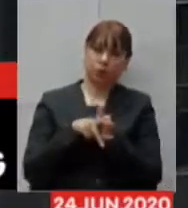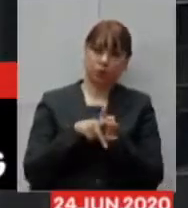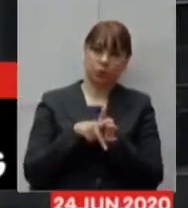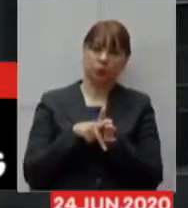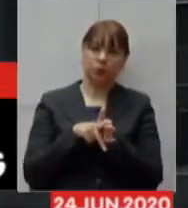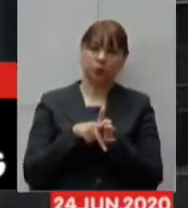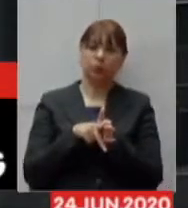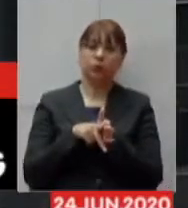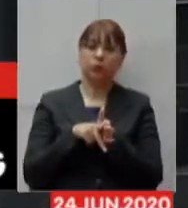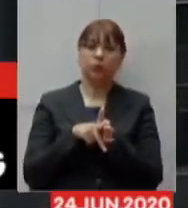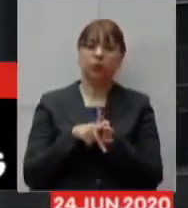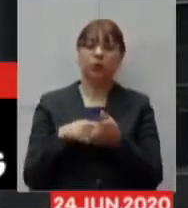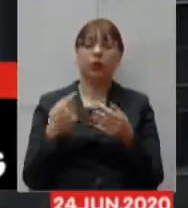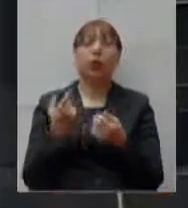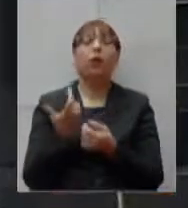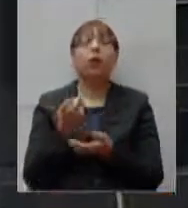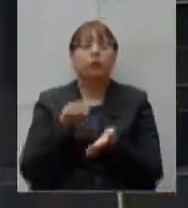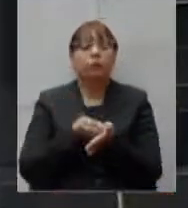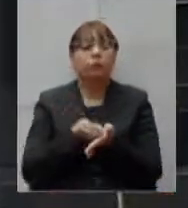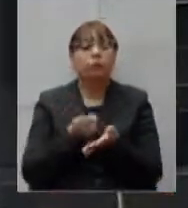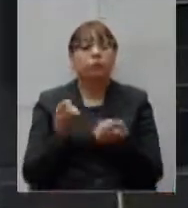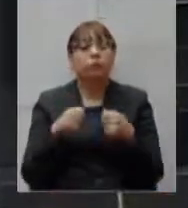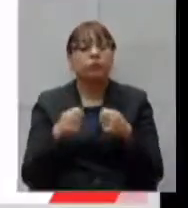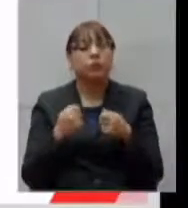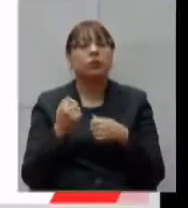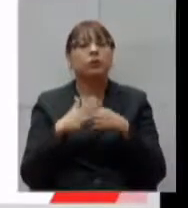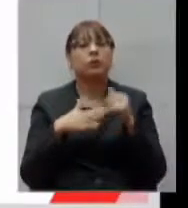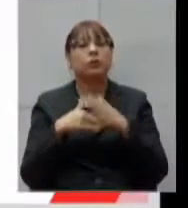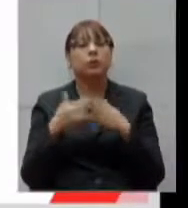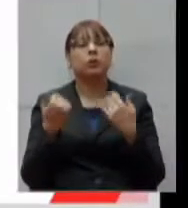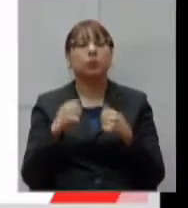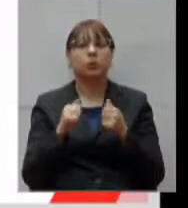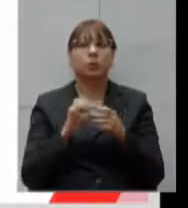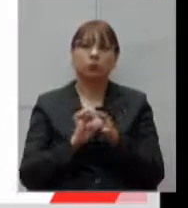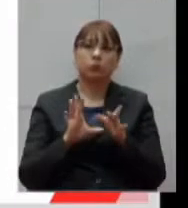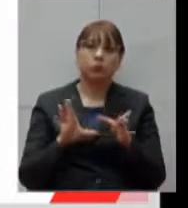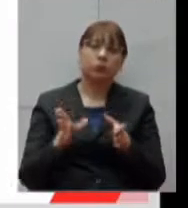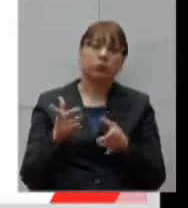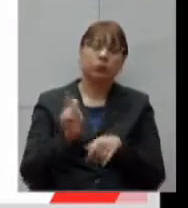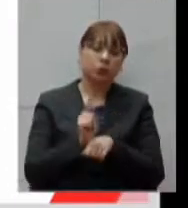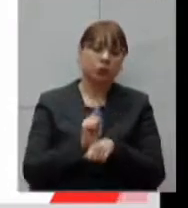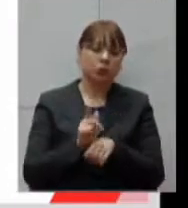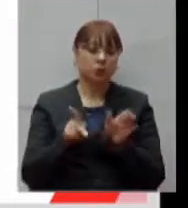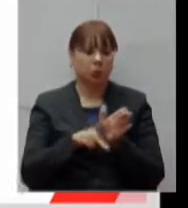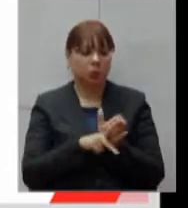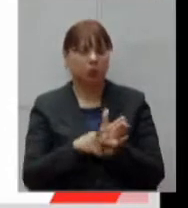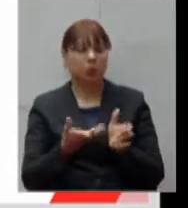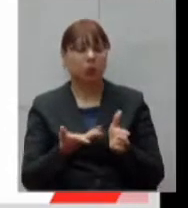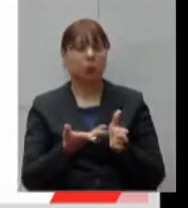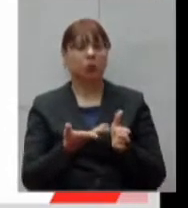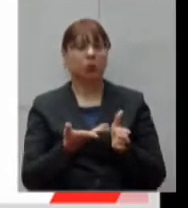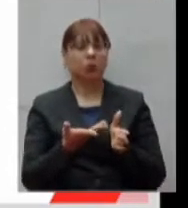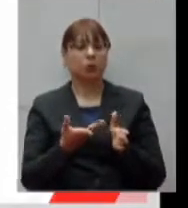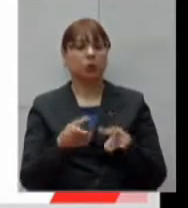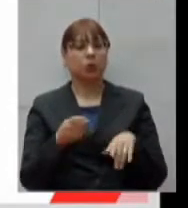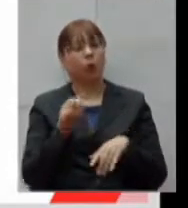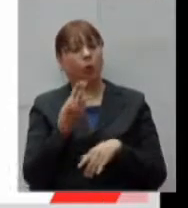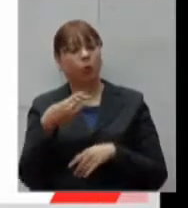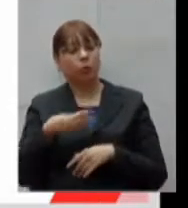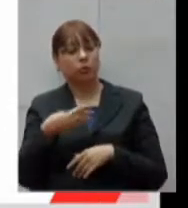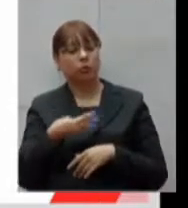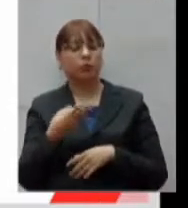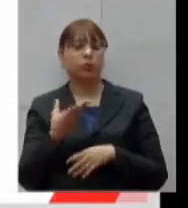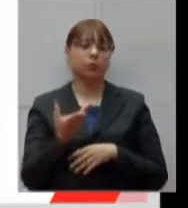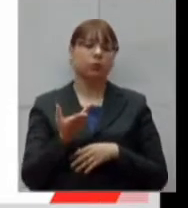de experiência para a qualificação gestão de unidade ou de serviços de assistência à saúde própria ou de terceiros por no mínimo dois dos